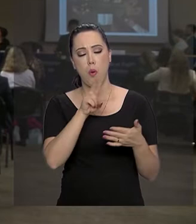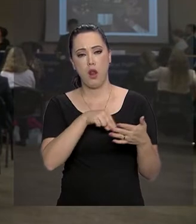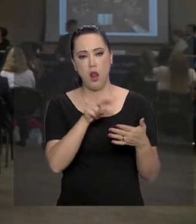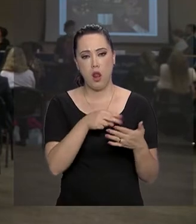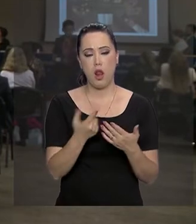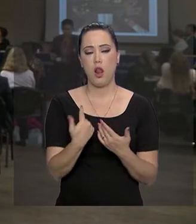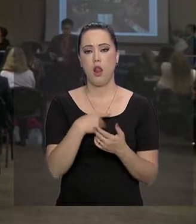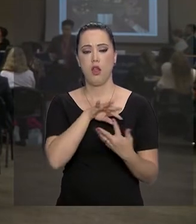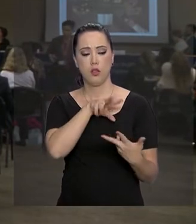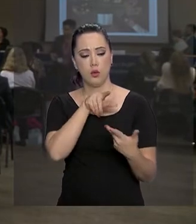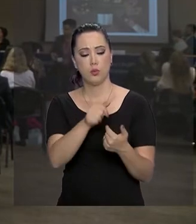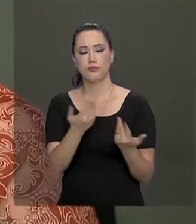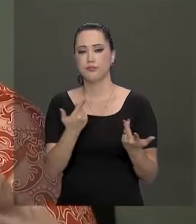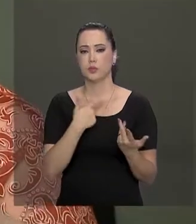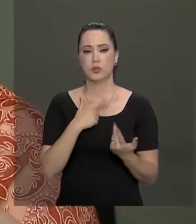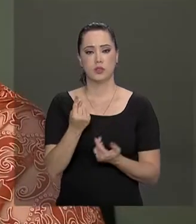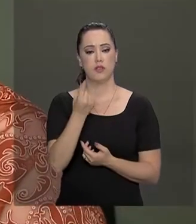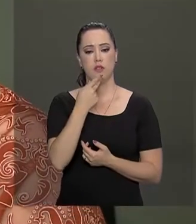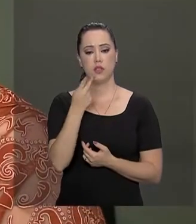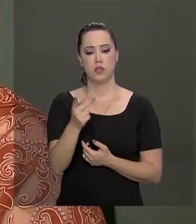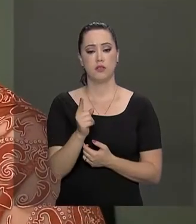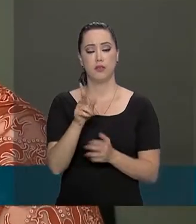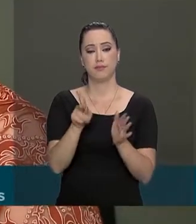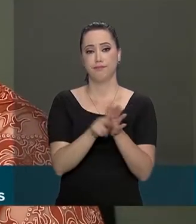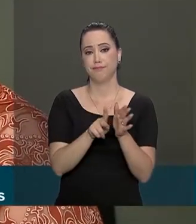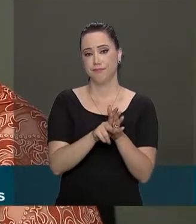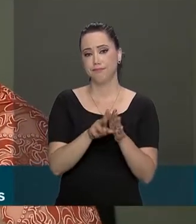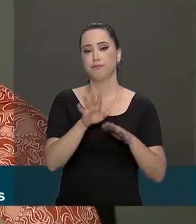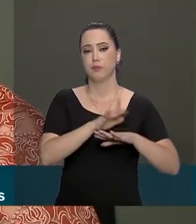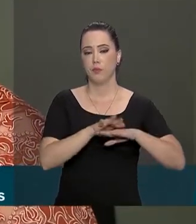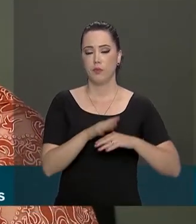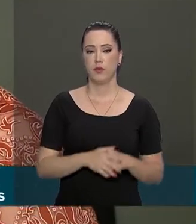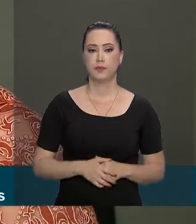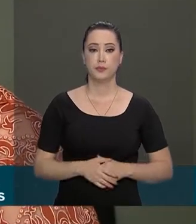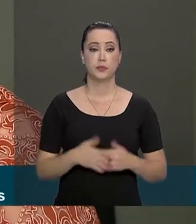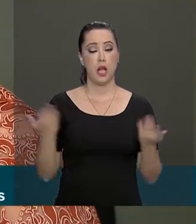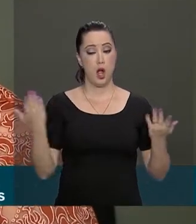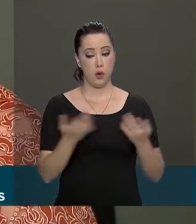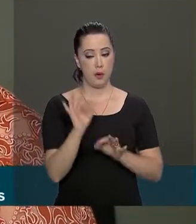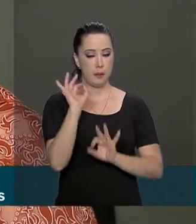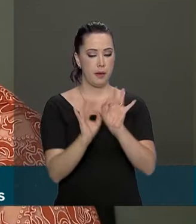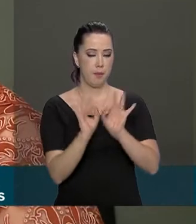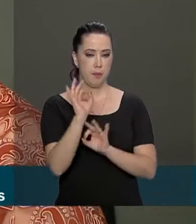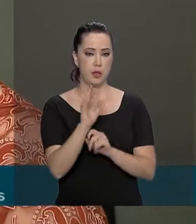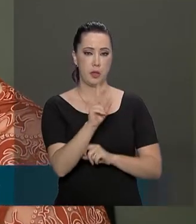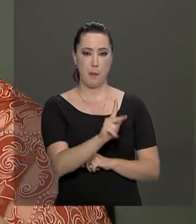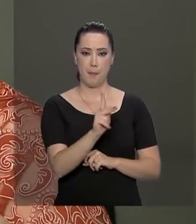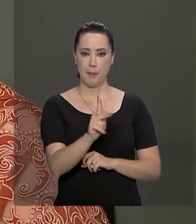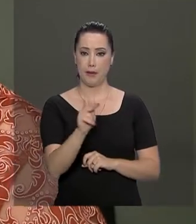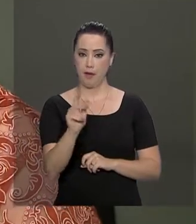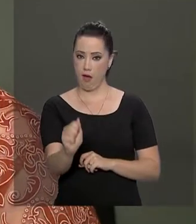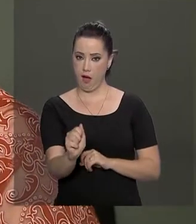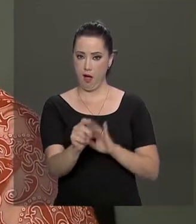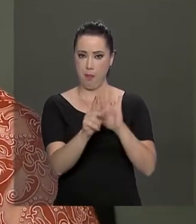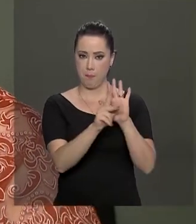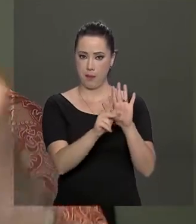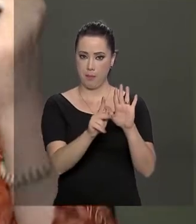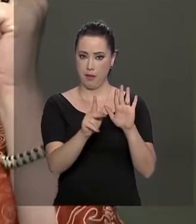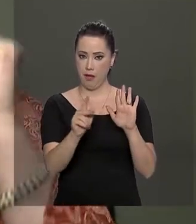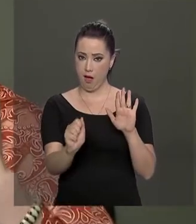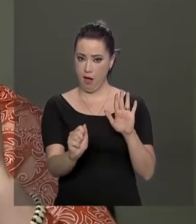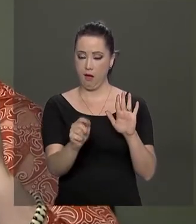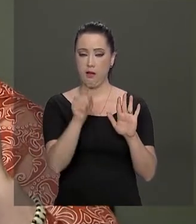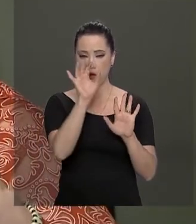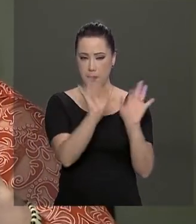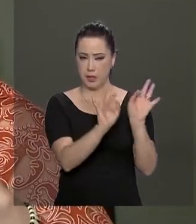mundial a respeito dessa síndrome. Estamos no momento de construir o nosso PPA para os próximos anos, o nosso plano estratégico.